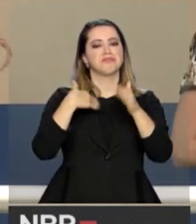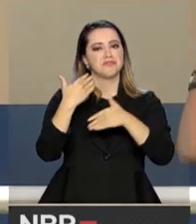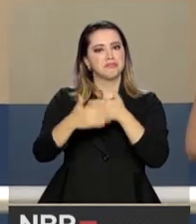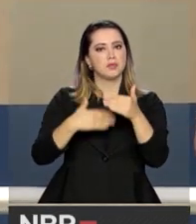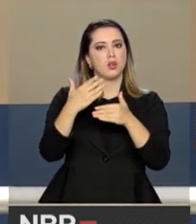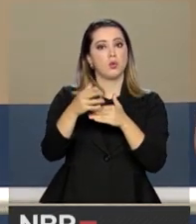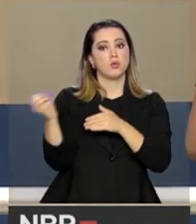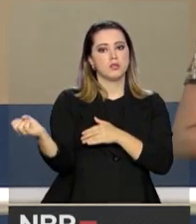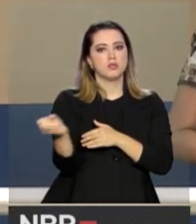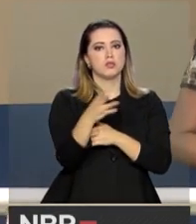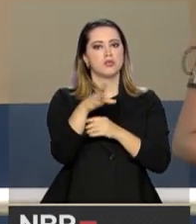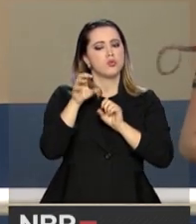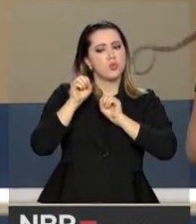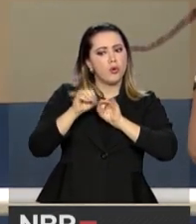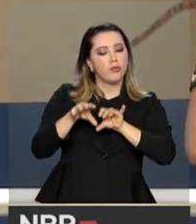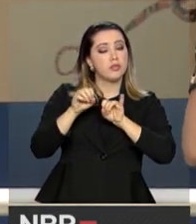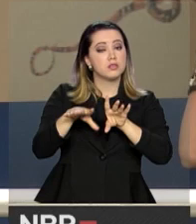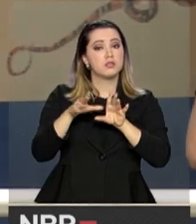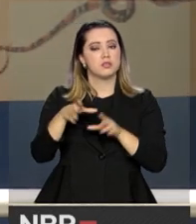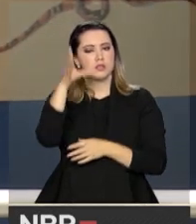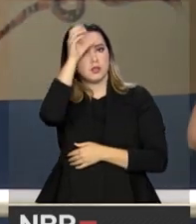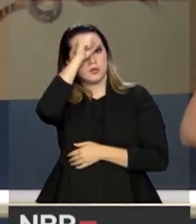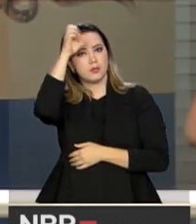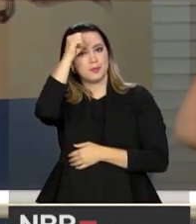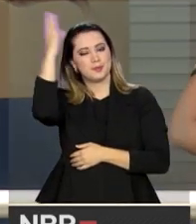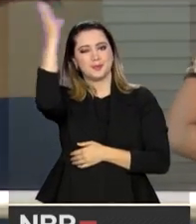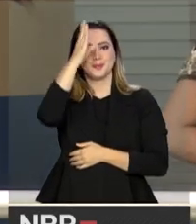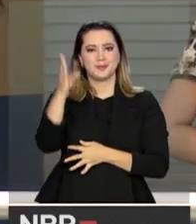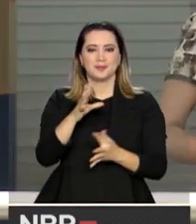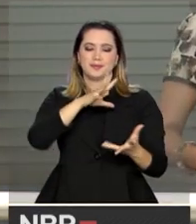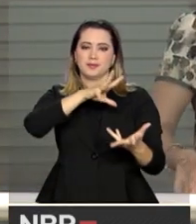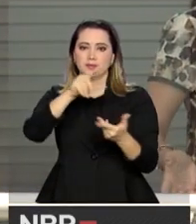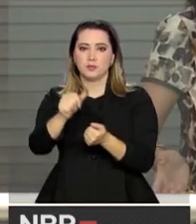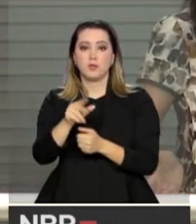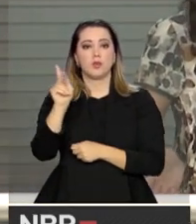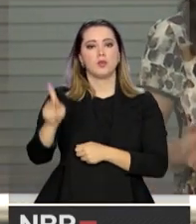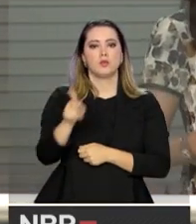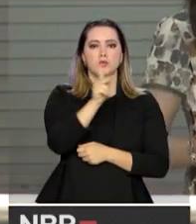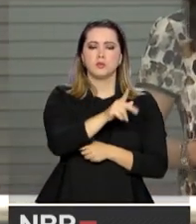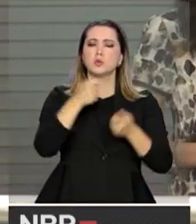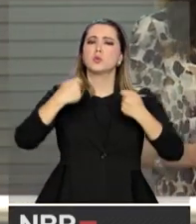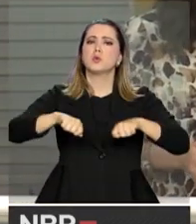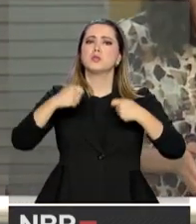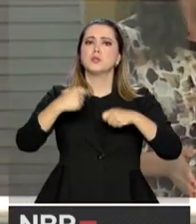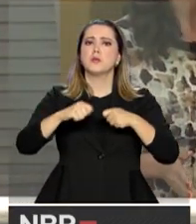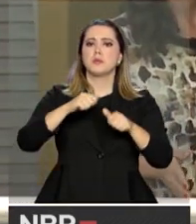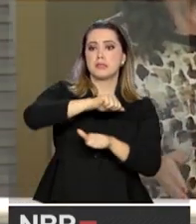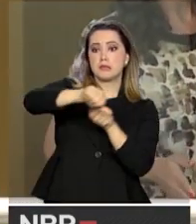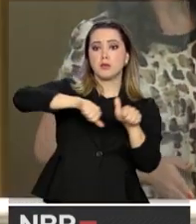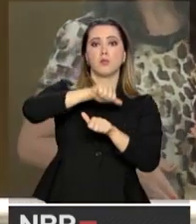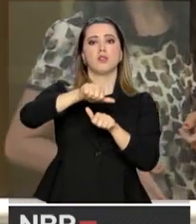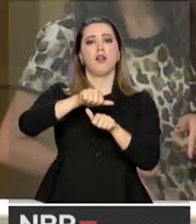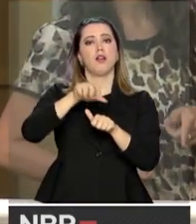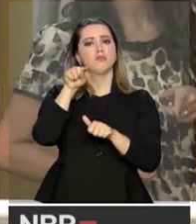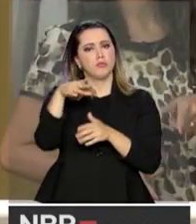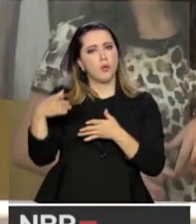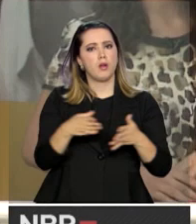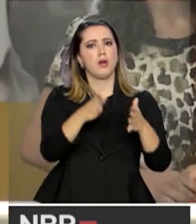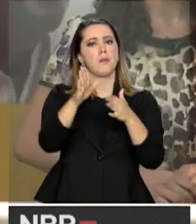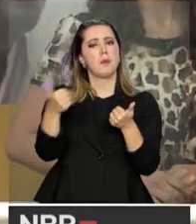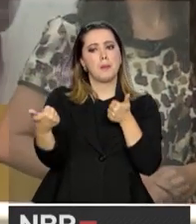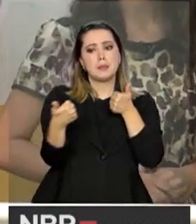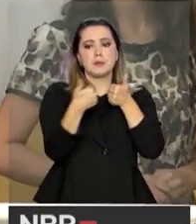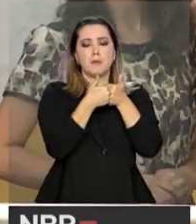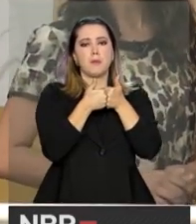vem revolucionando o jeito de ensinar e de aprender no Brasil e no mundo. Os professores precisam se reinventar? Esse é um caminho mais